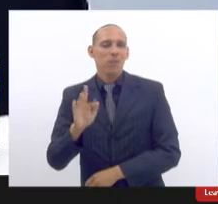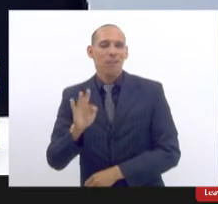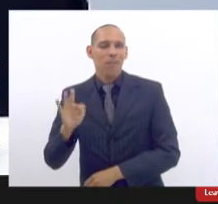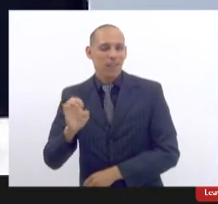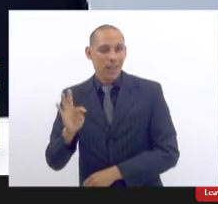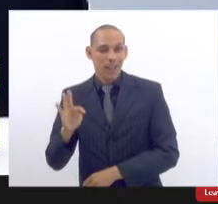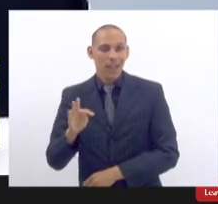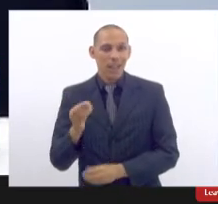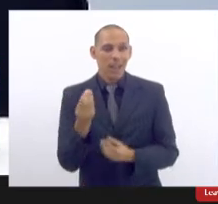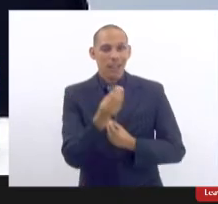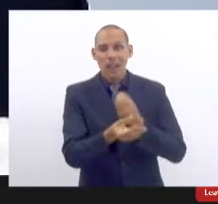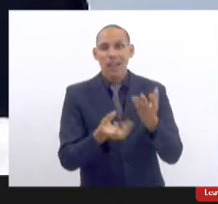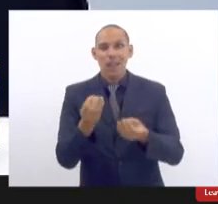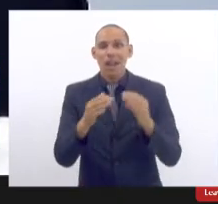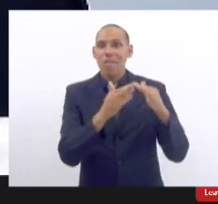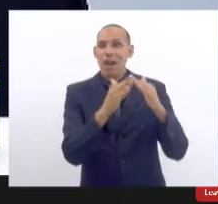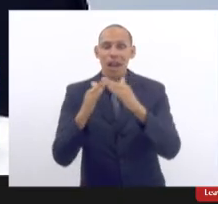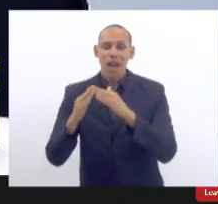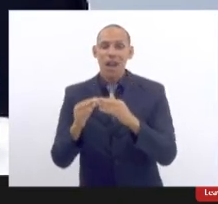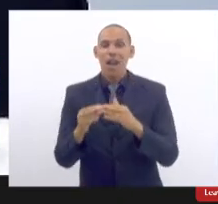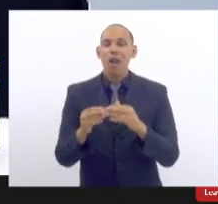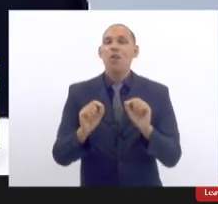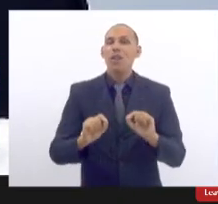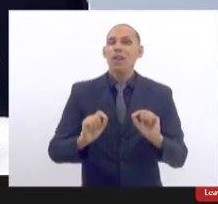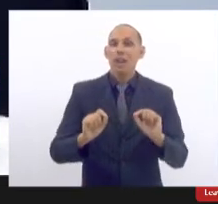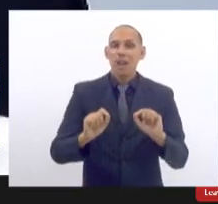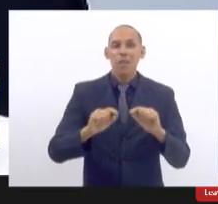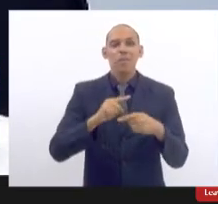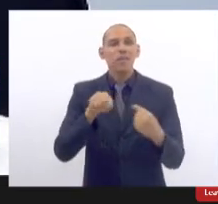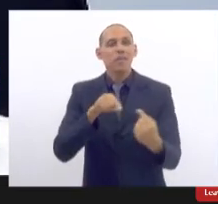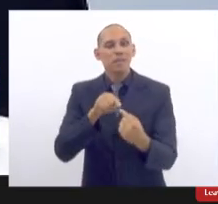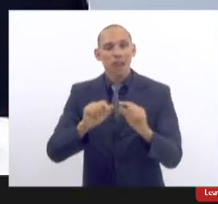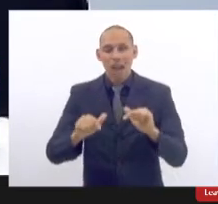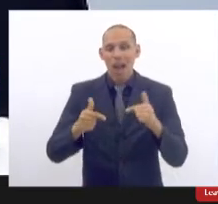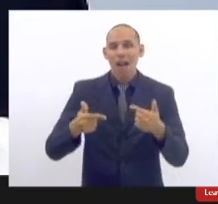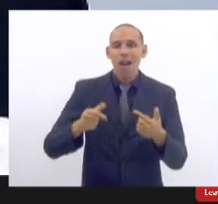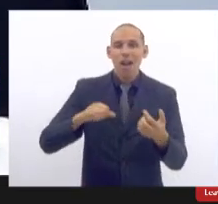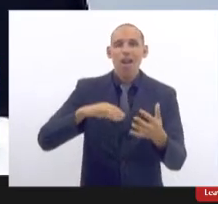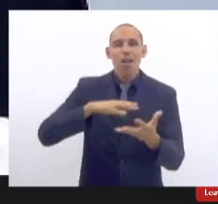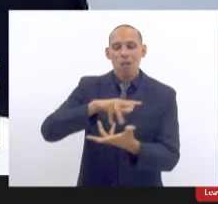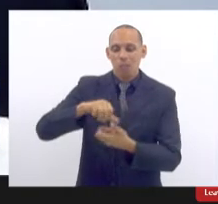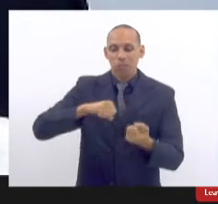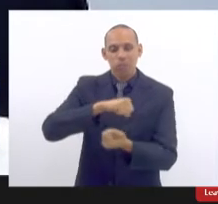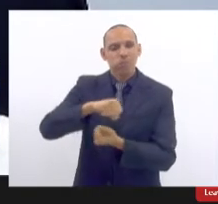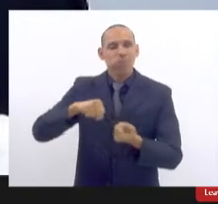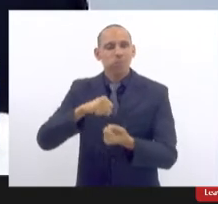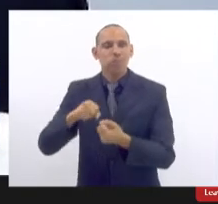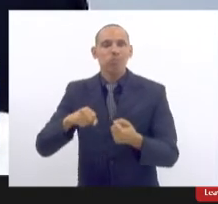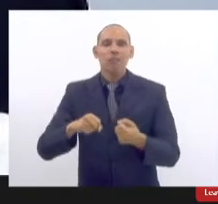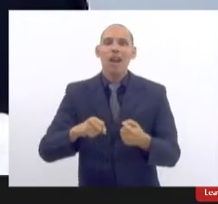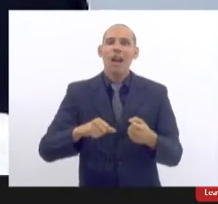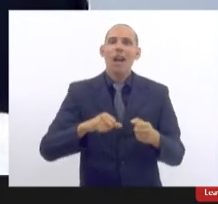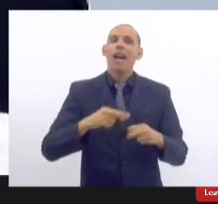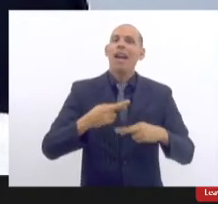de sustentabilidade, dando alternativa para os jovens, reciclando computadores, aproveitando